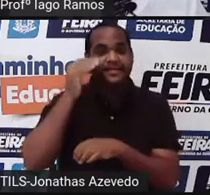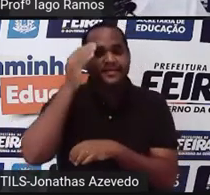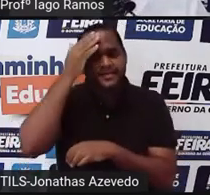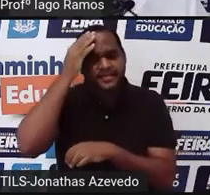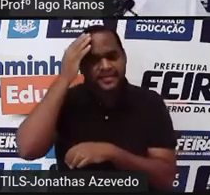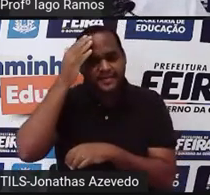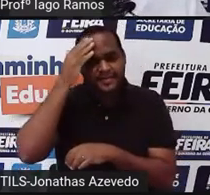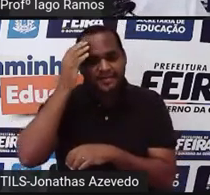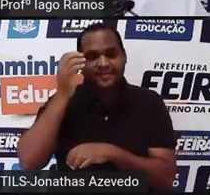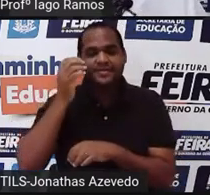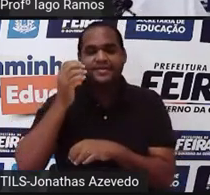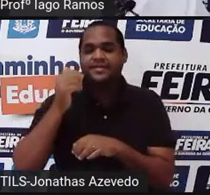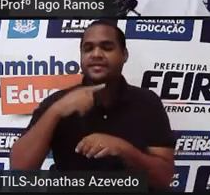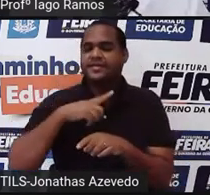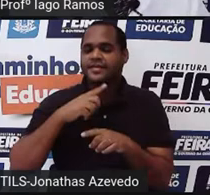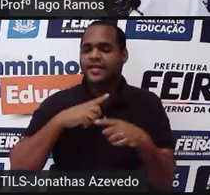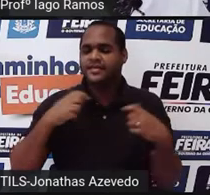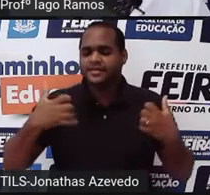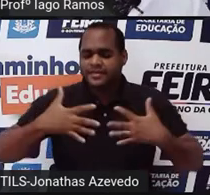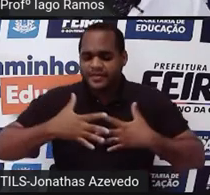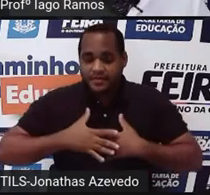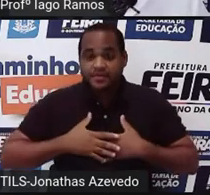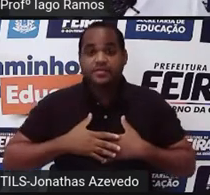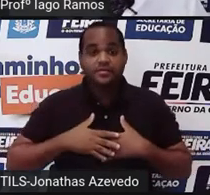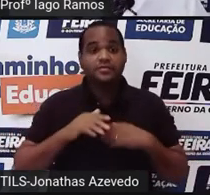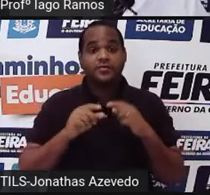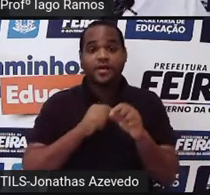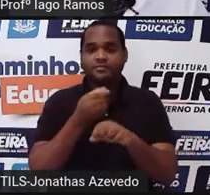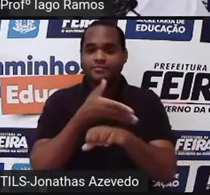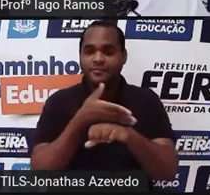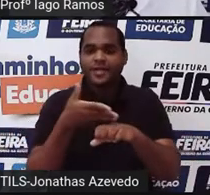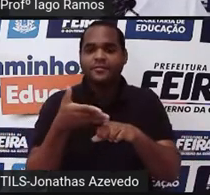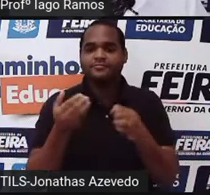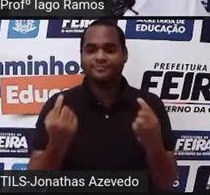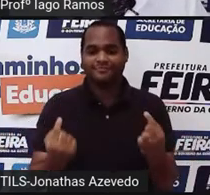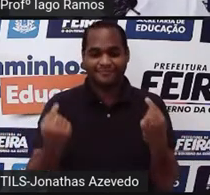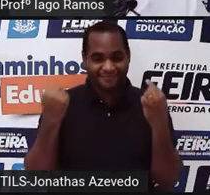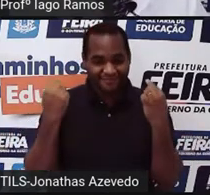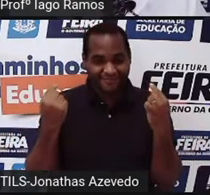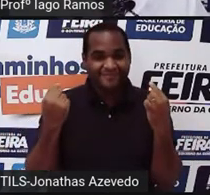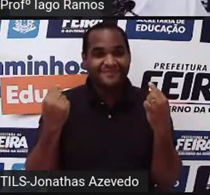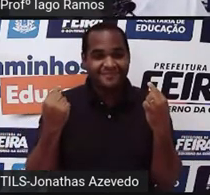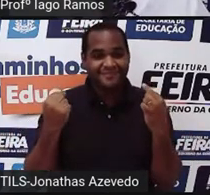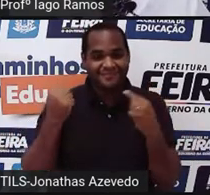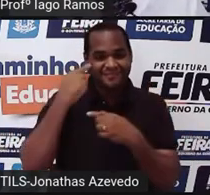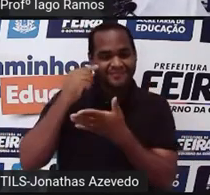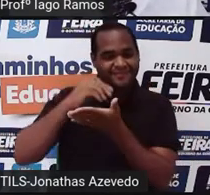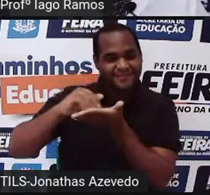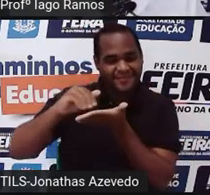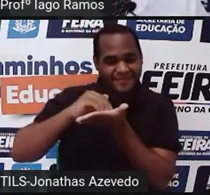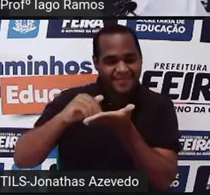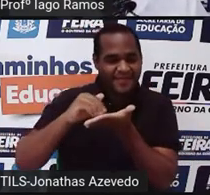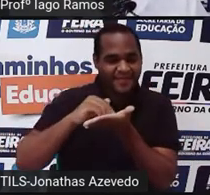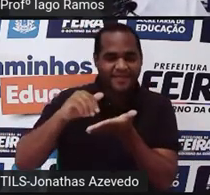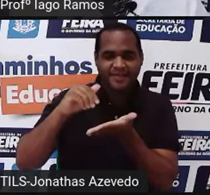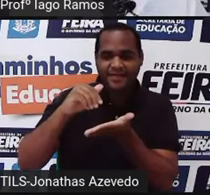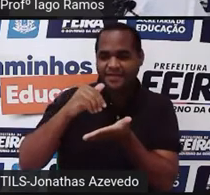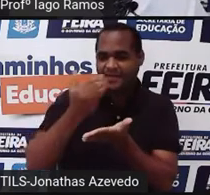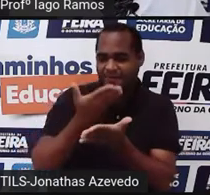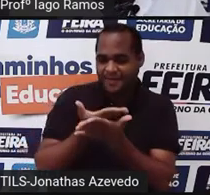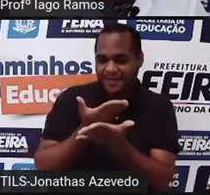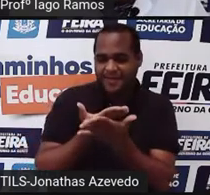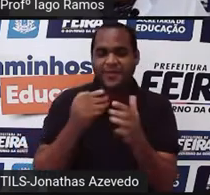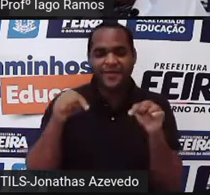por cima visto também um jaleco branco e aqui atrás de mim, como sempre, o cartaz da Secretaria Municipal de Educação